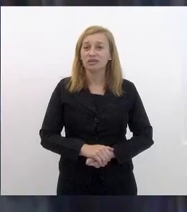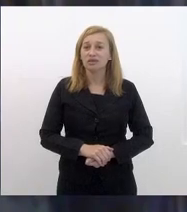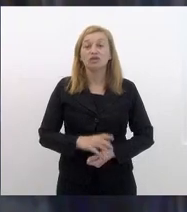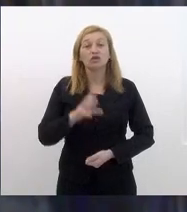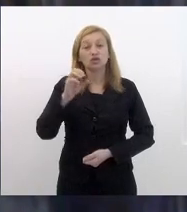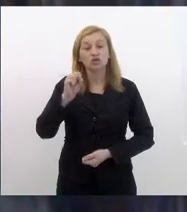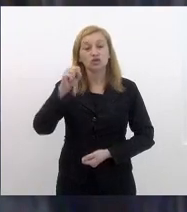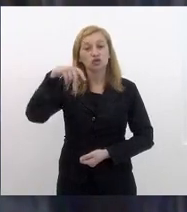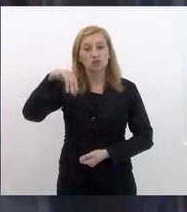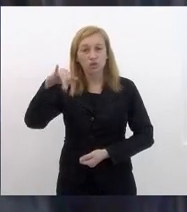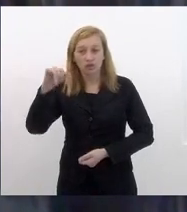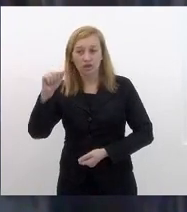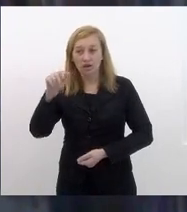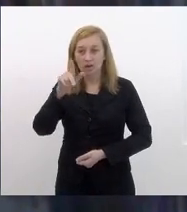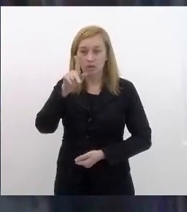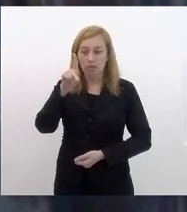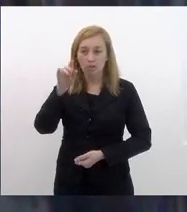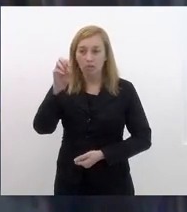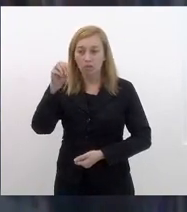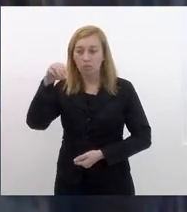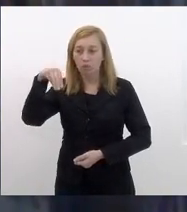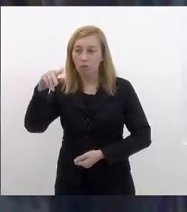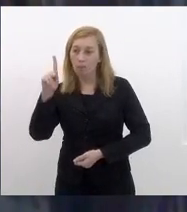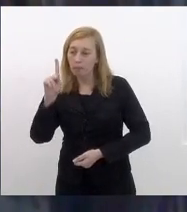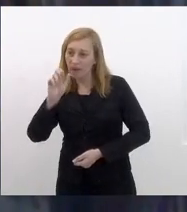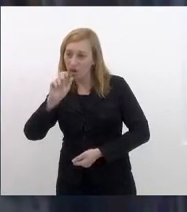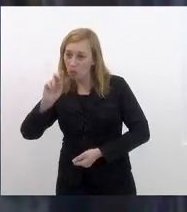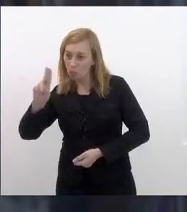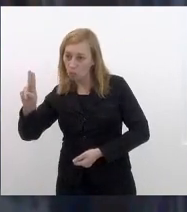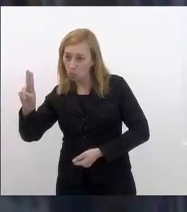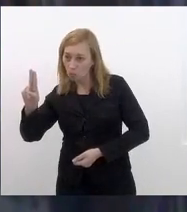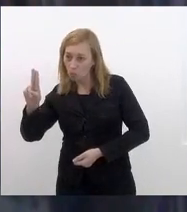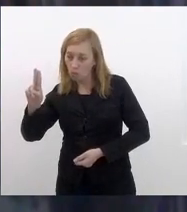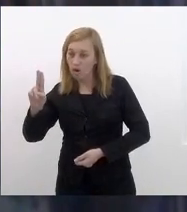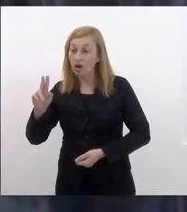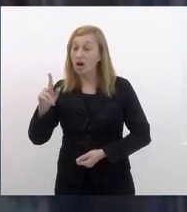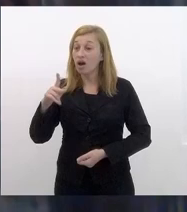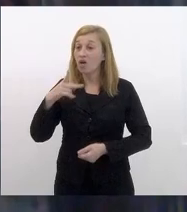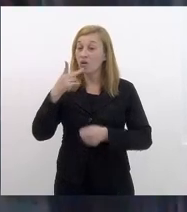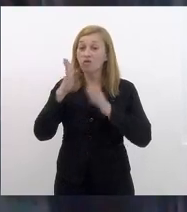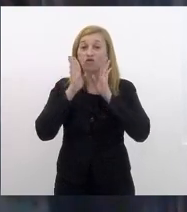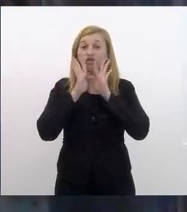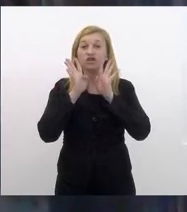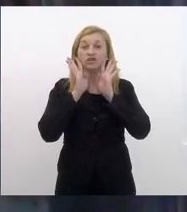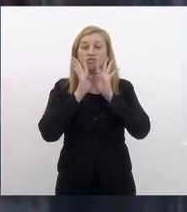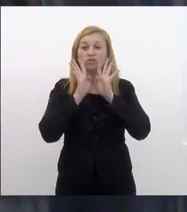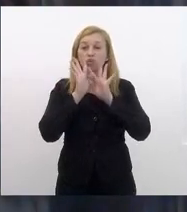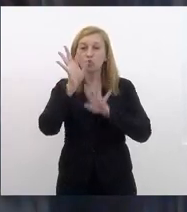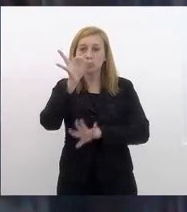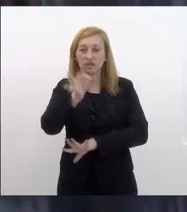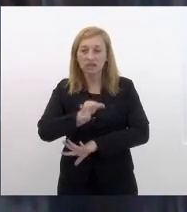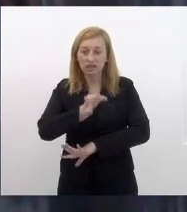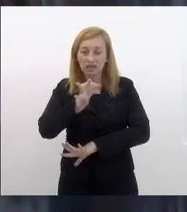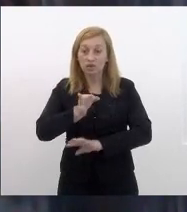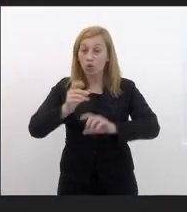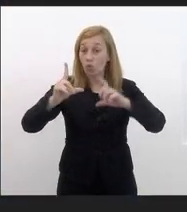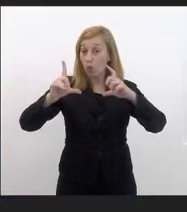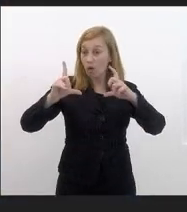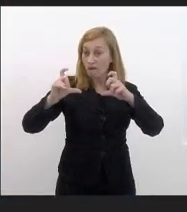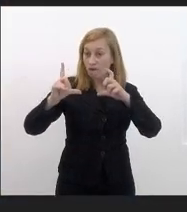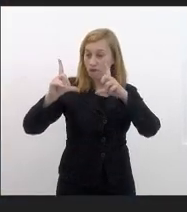ela coloca no no facebook exatamente uma foto